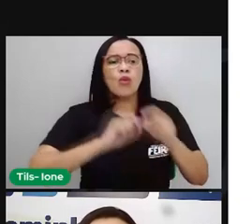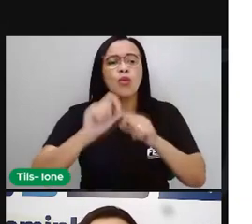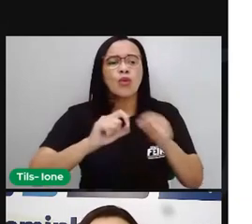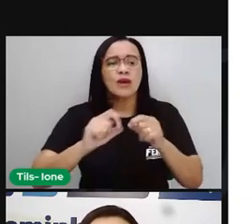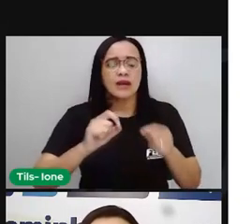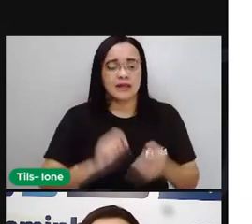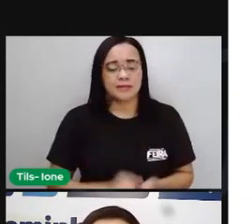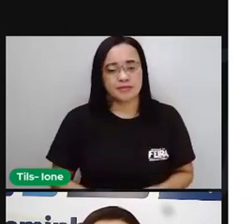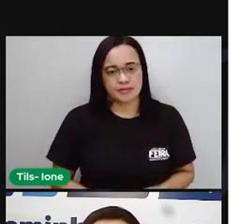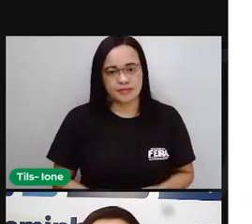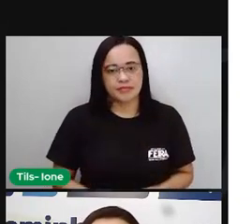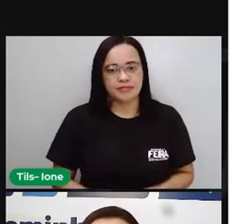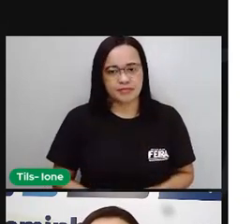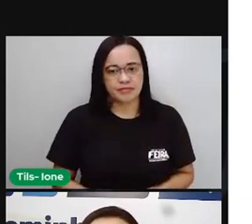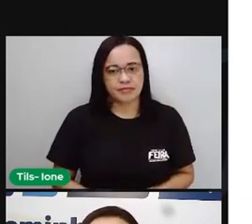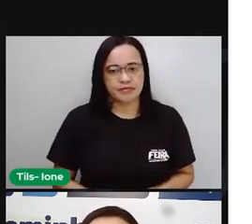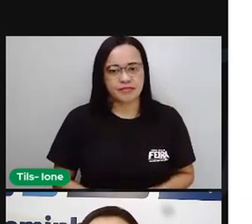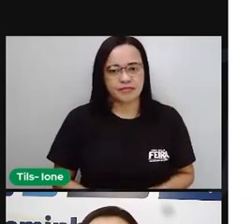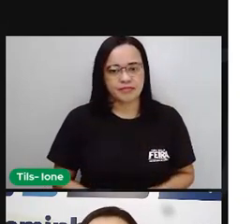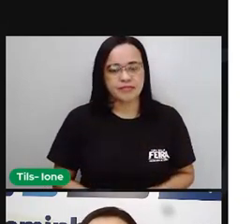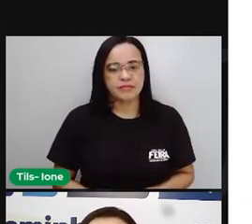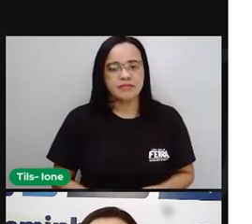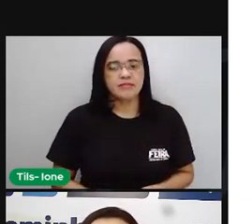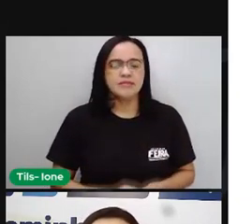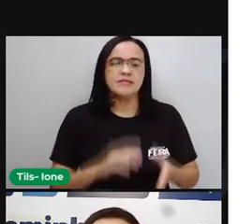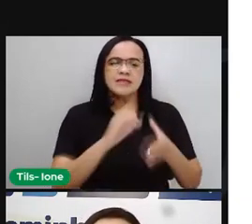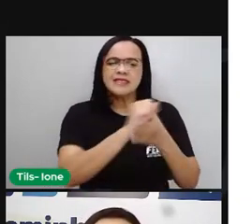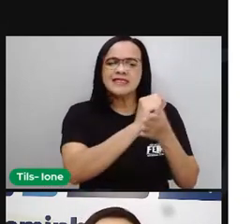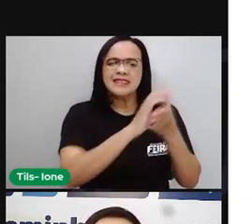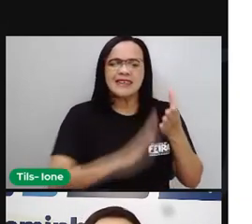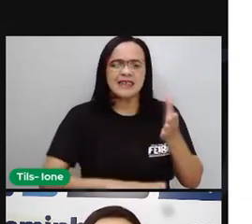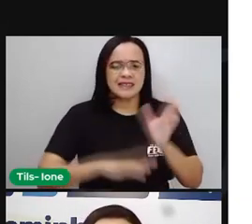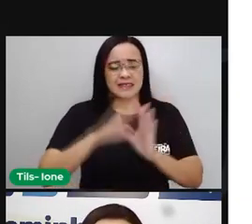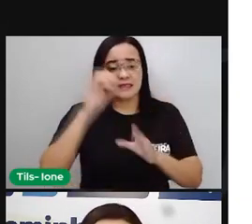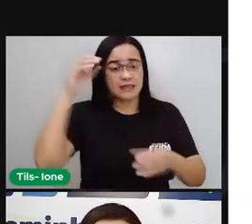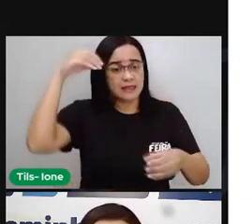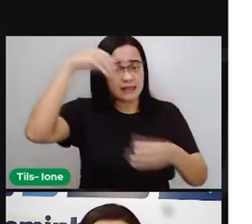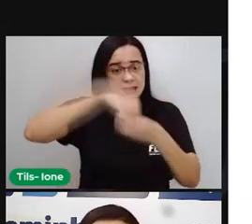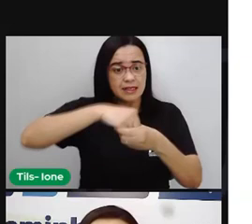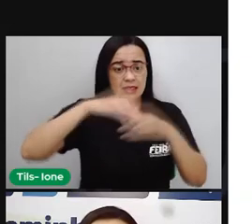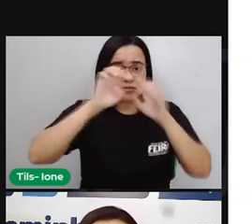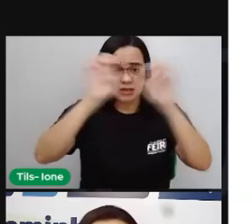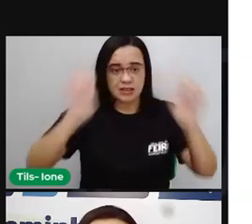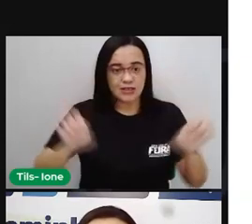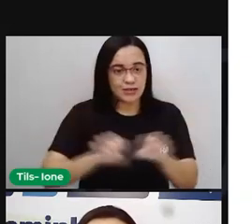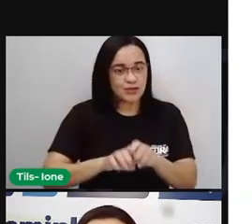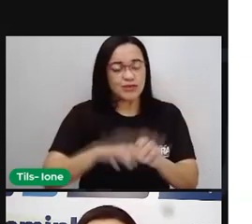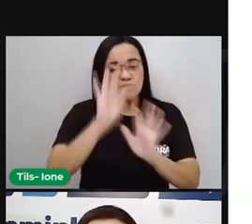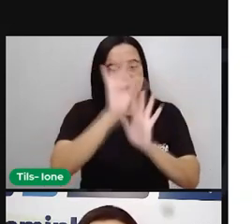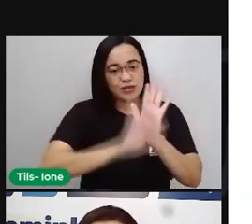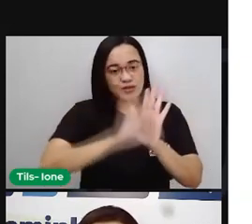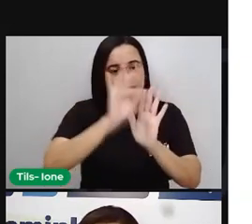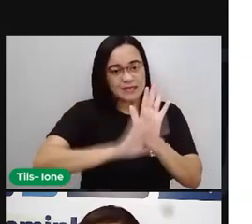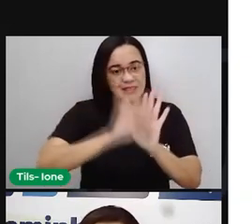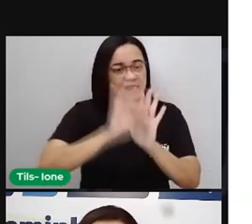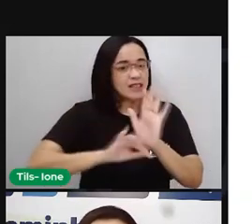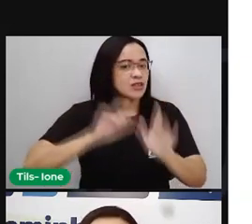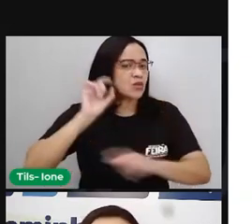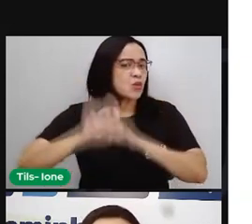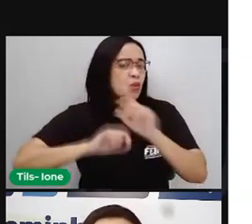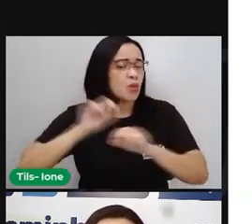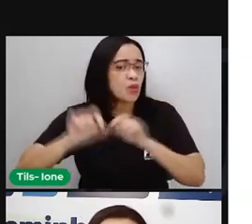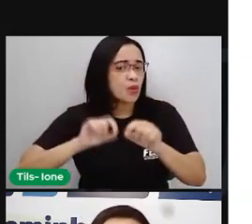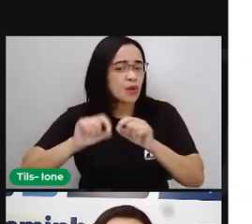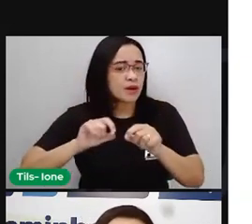Quais características vocês perceberam na estrutura dos textos lidos? A Proleu aí três textos, né?